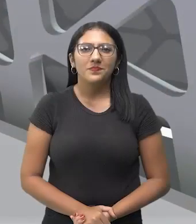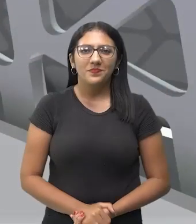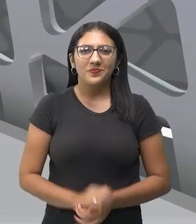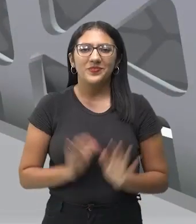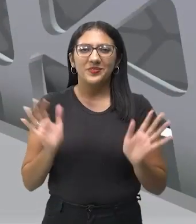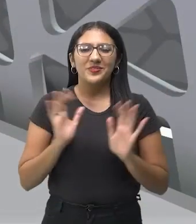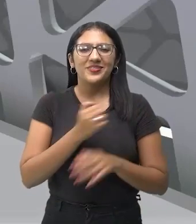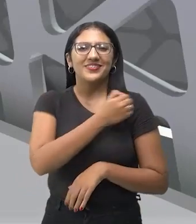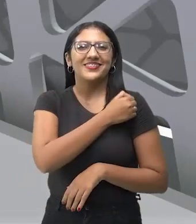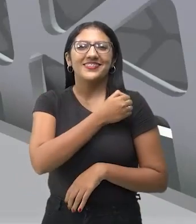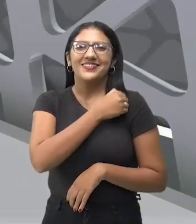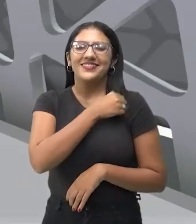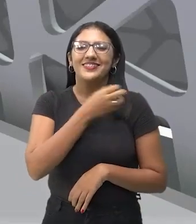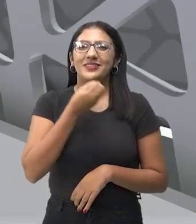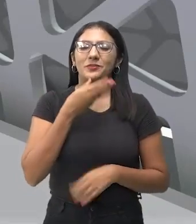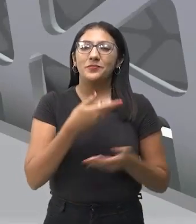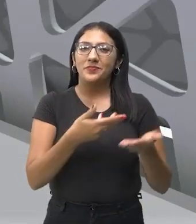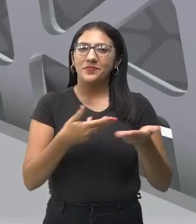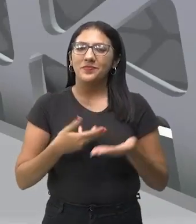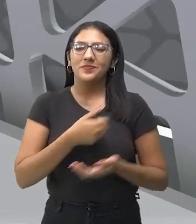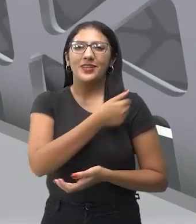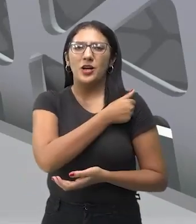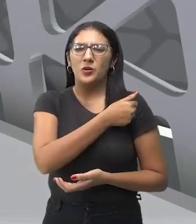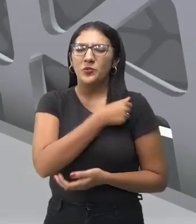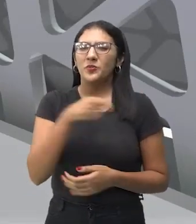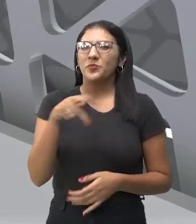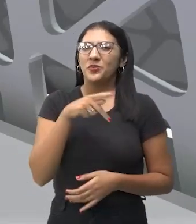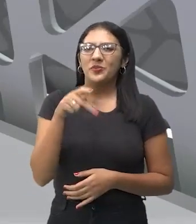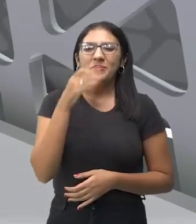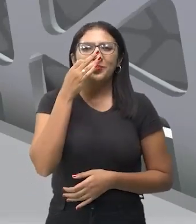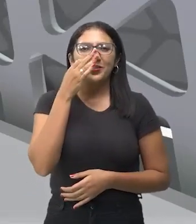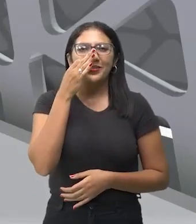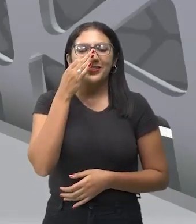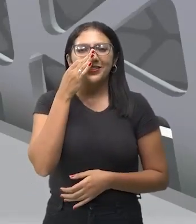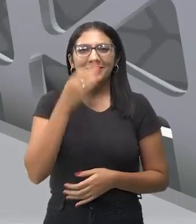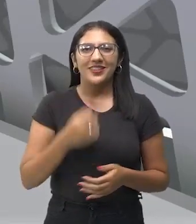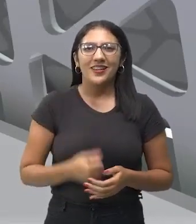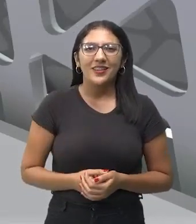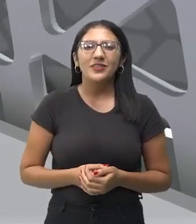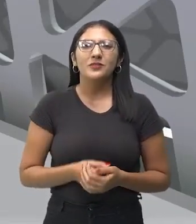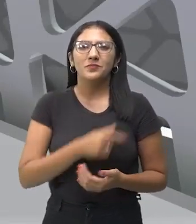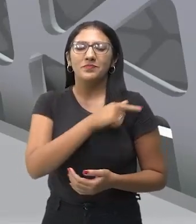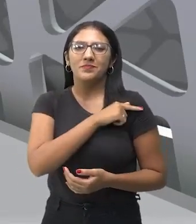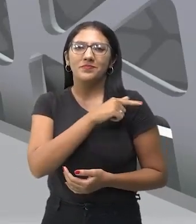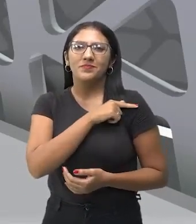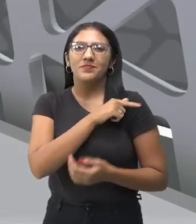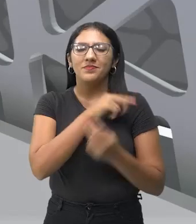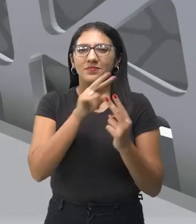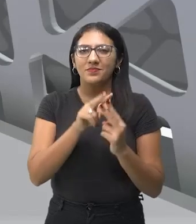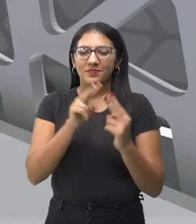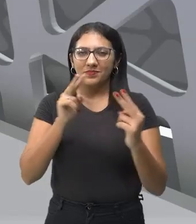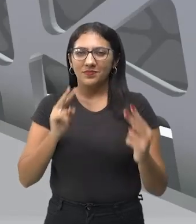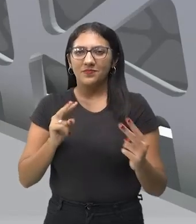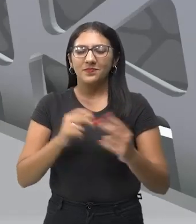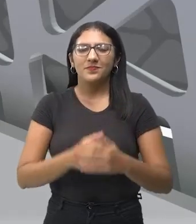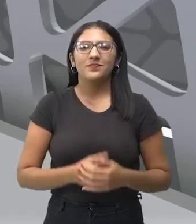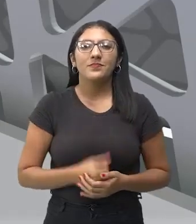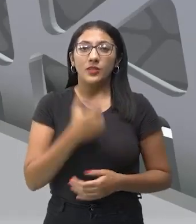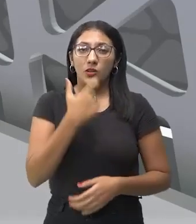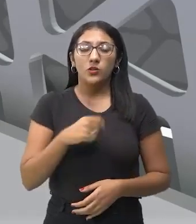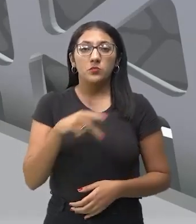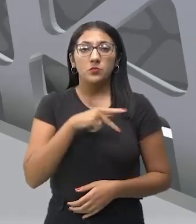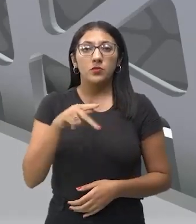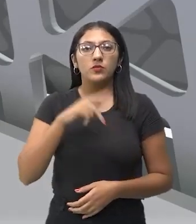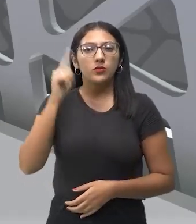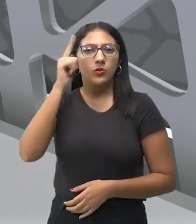Olá, sejam todos bem-vindos, estudantes e professoras presenciais do ensino presencial com mediação tecnológica. Eu